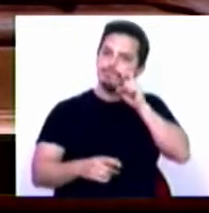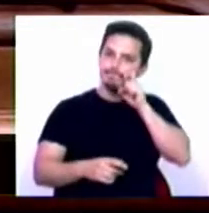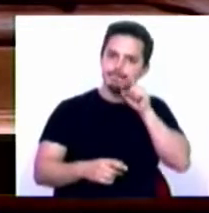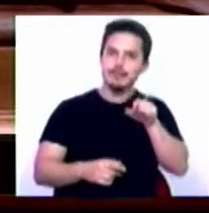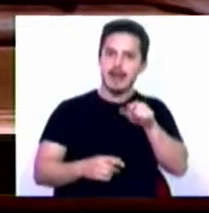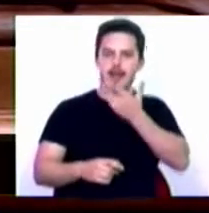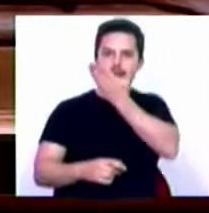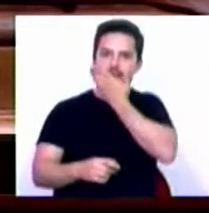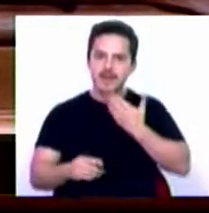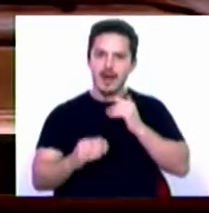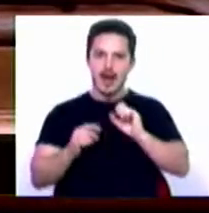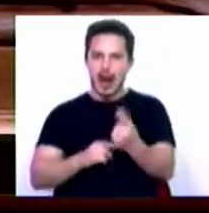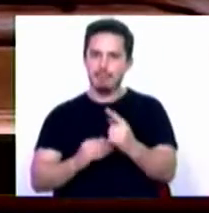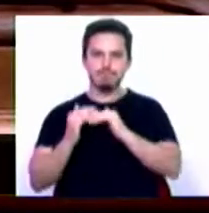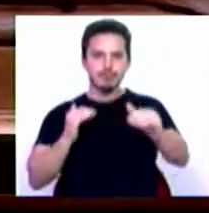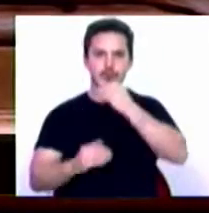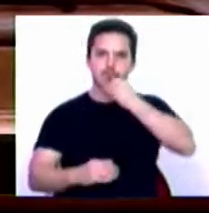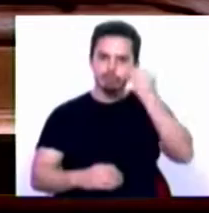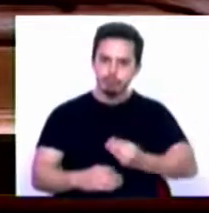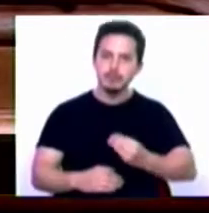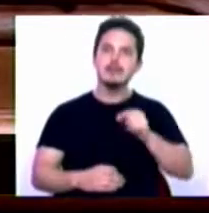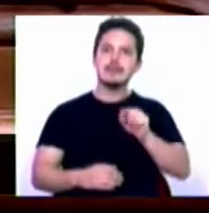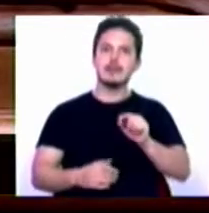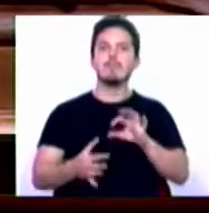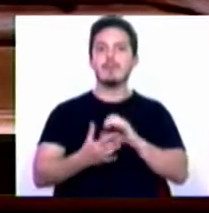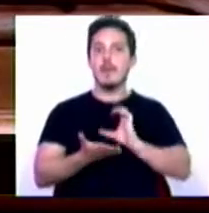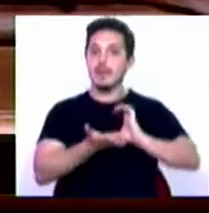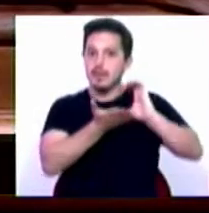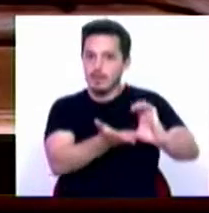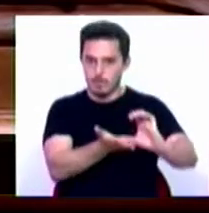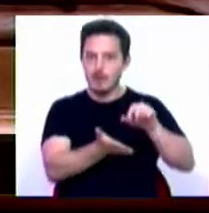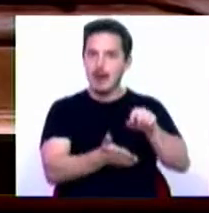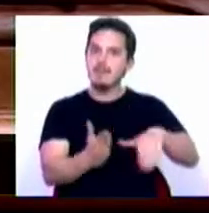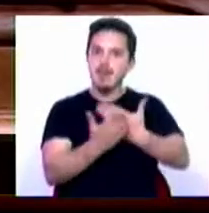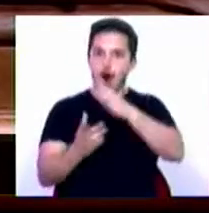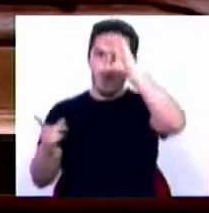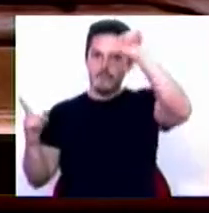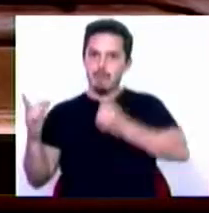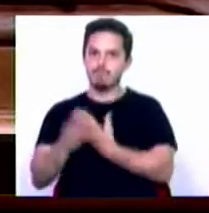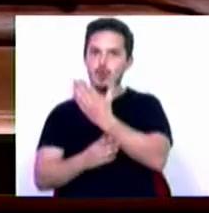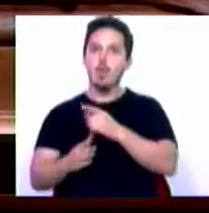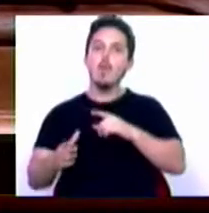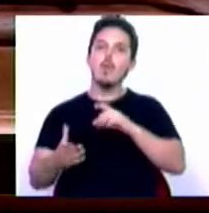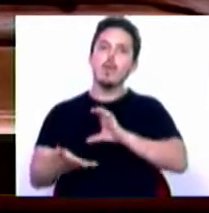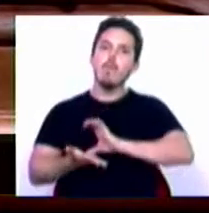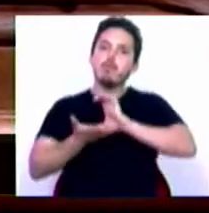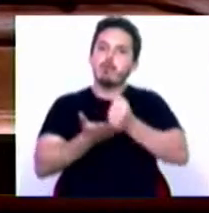eficácia, rapidez e justiça na questão dos donativos que levaram o Governo a criar o Fundo Revita,